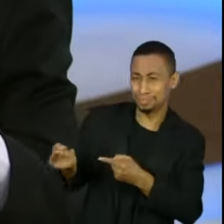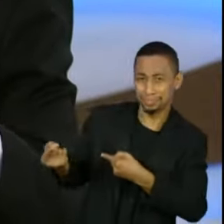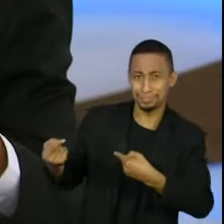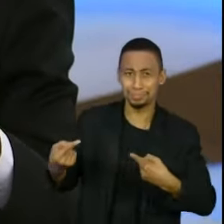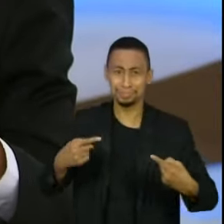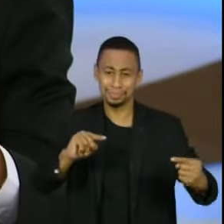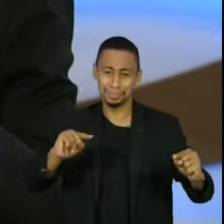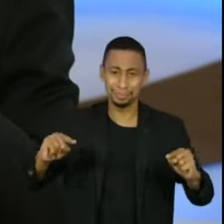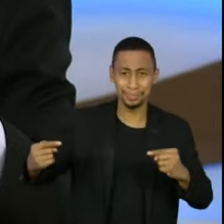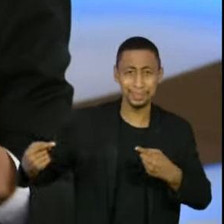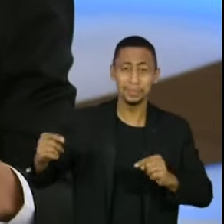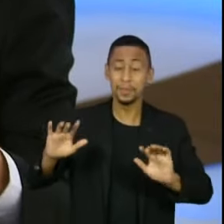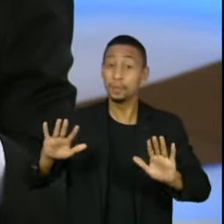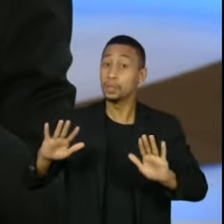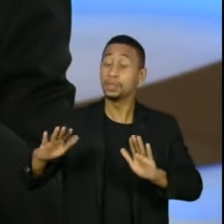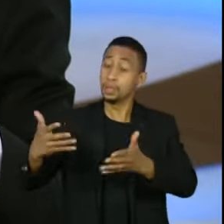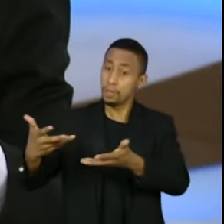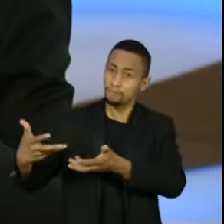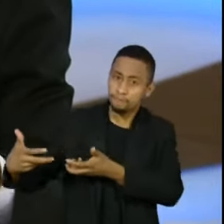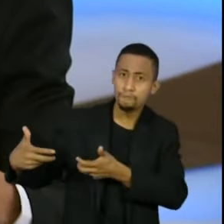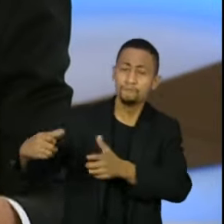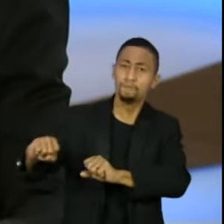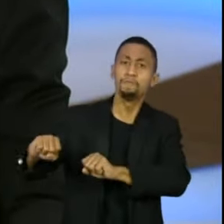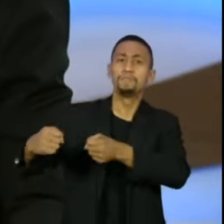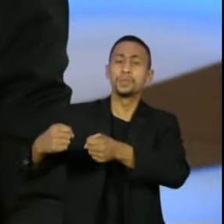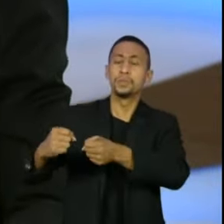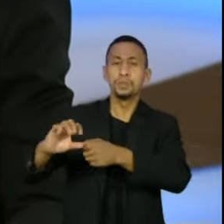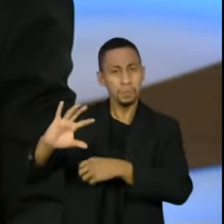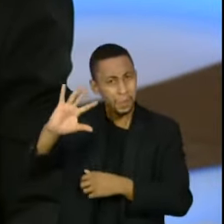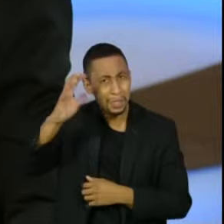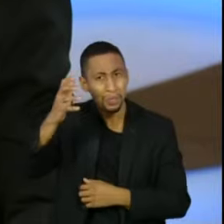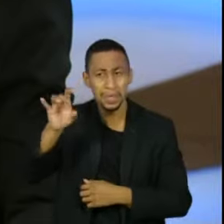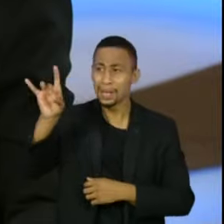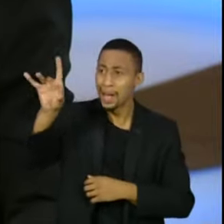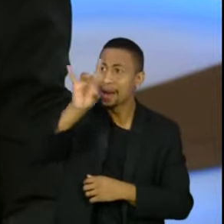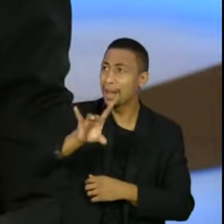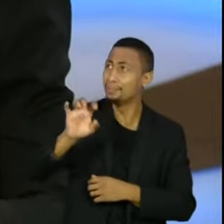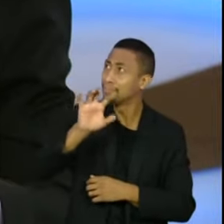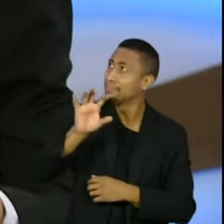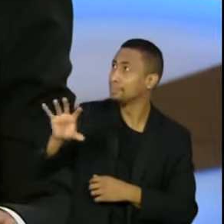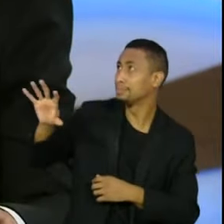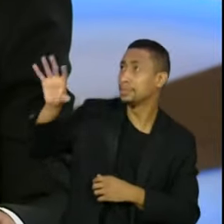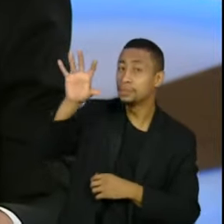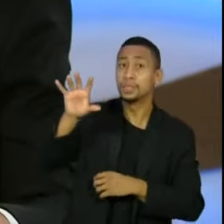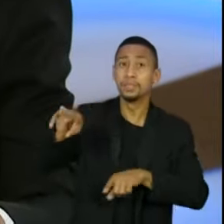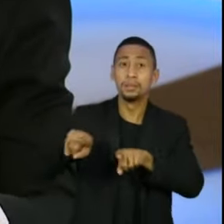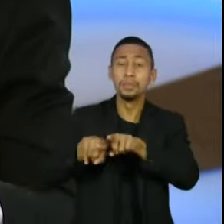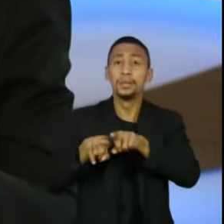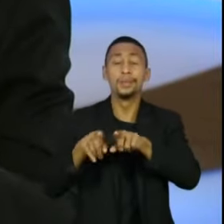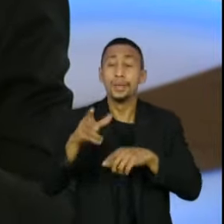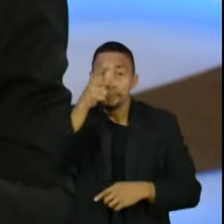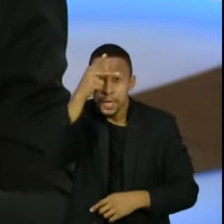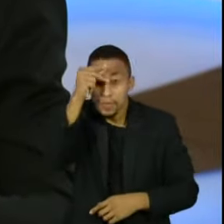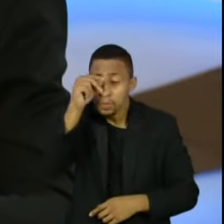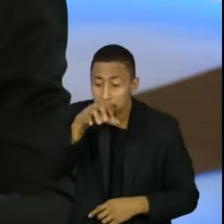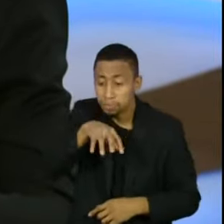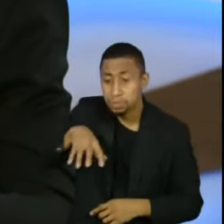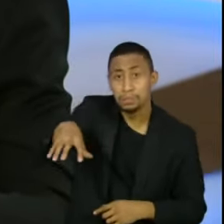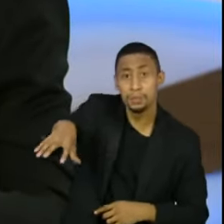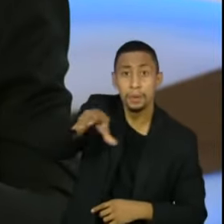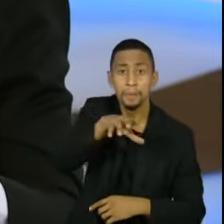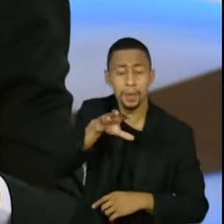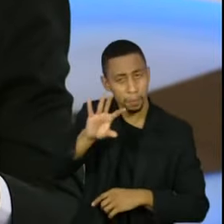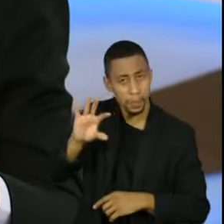de busca de protagonismo e de busca de soluções para cada um dos estados e cada um dos municípios. Isso sempre existiu. E é evidente que isso está mais